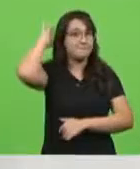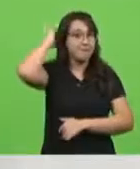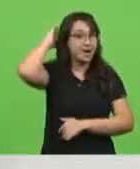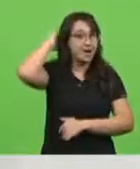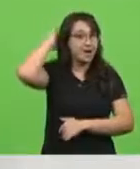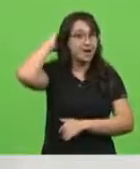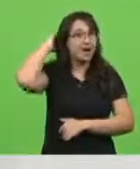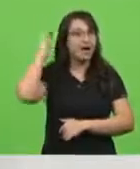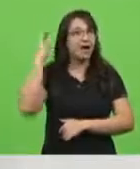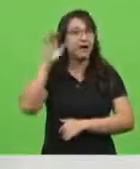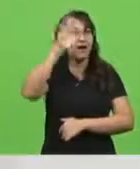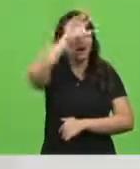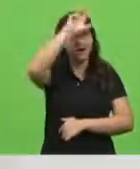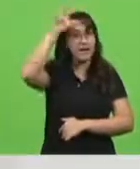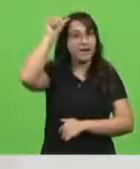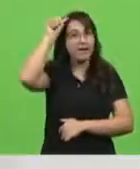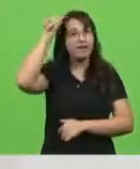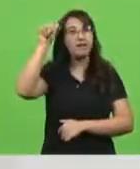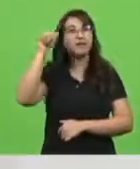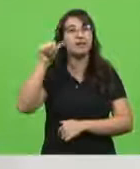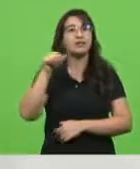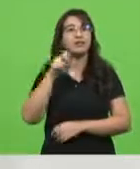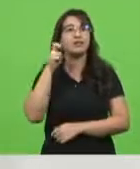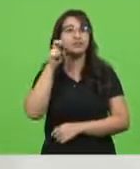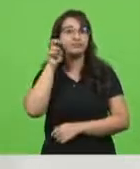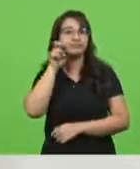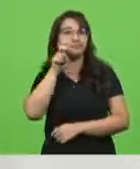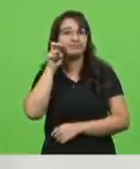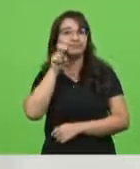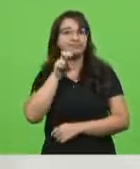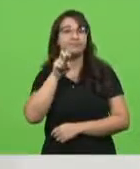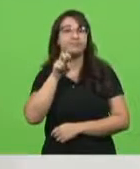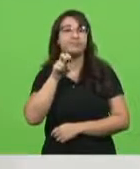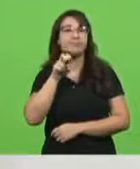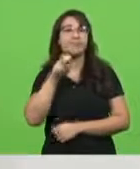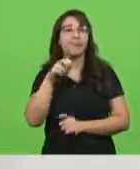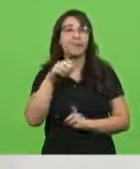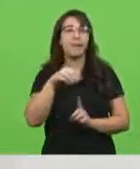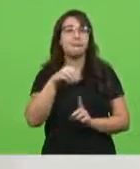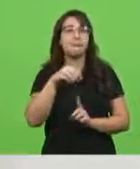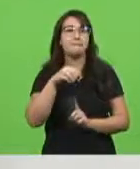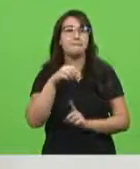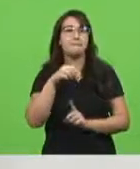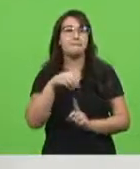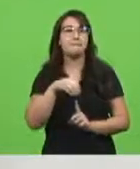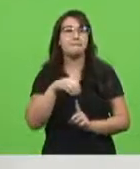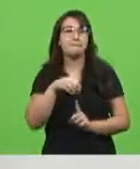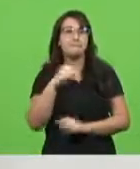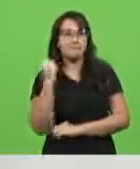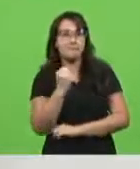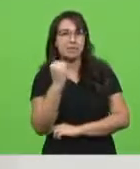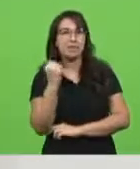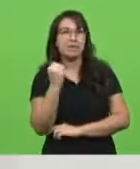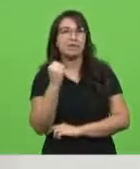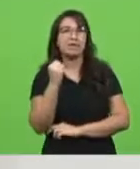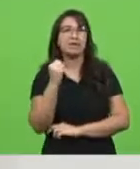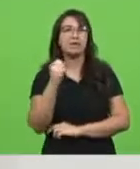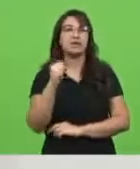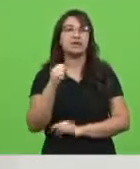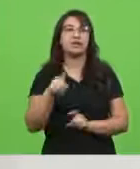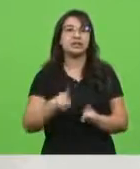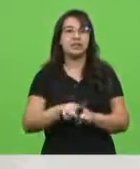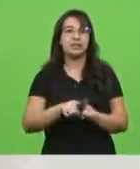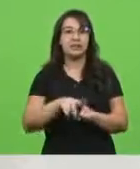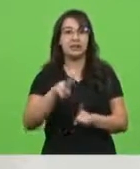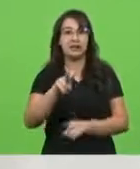Amazonas, Rio Grande do Sul, Paraná e São Paulo, e ainda os hermanos de Venezuela